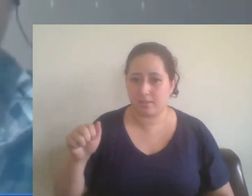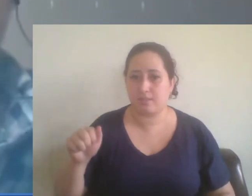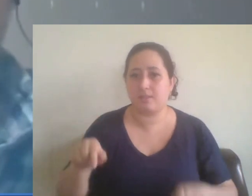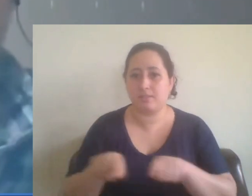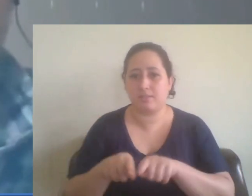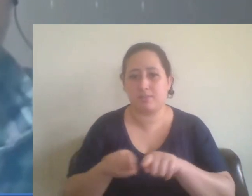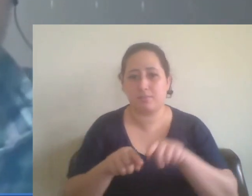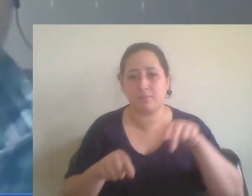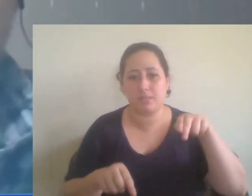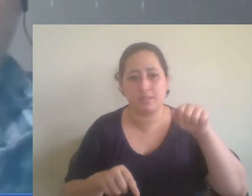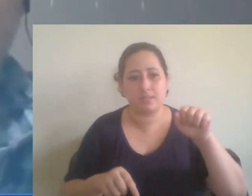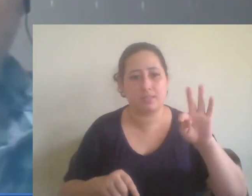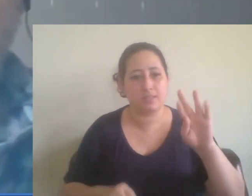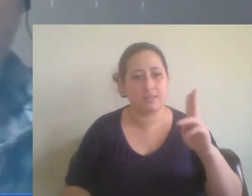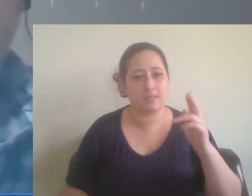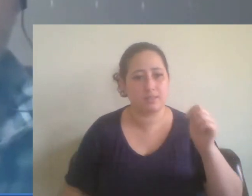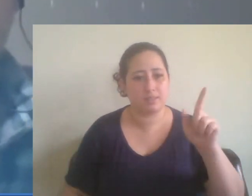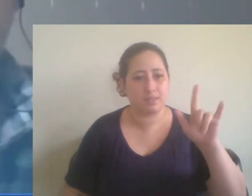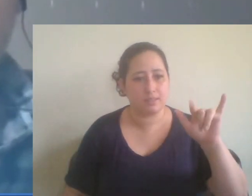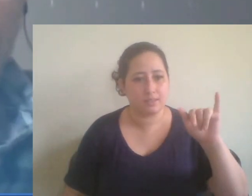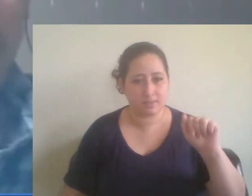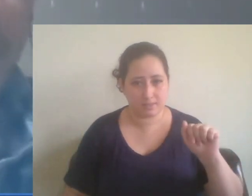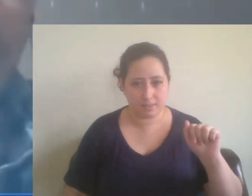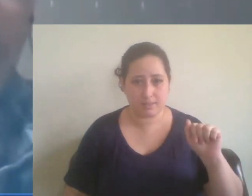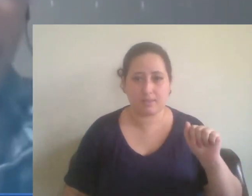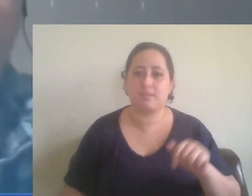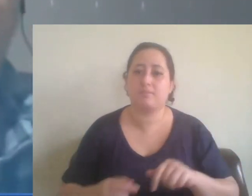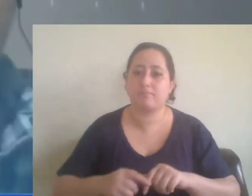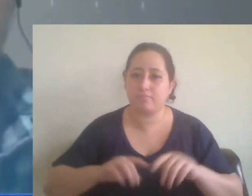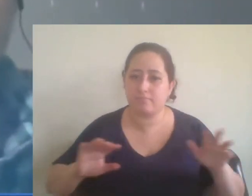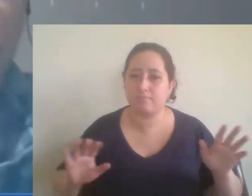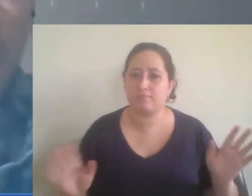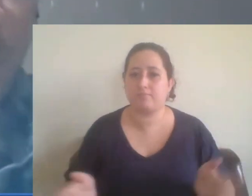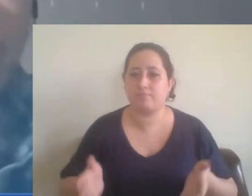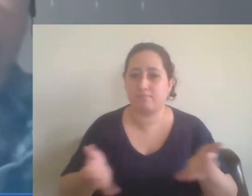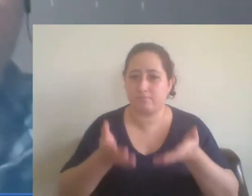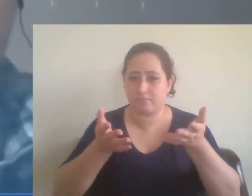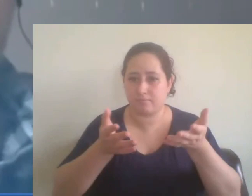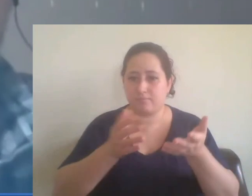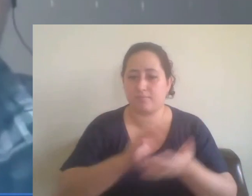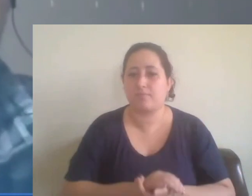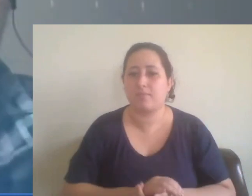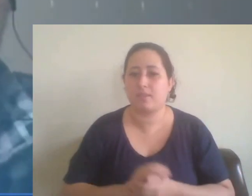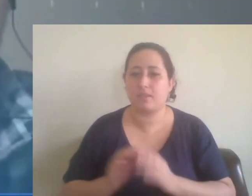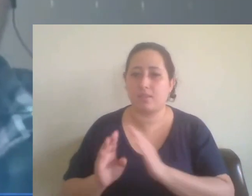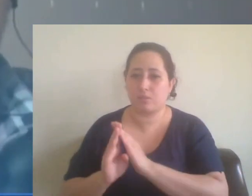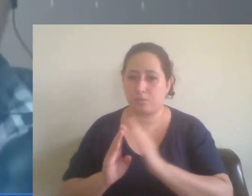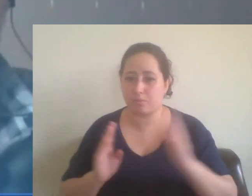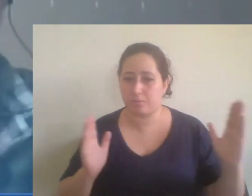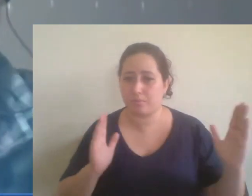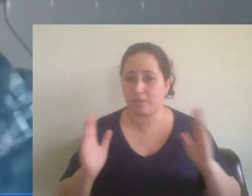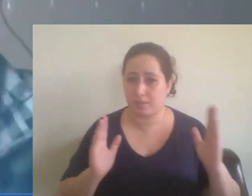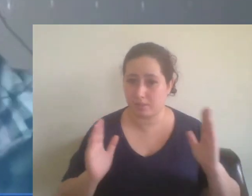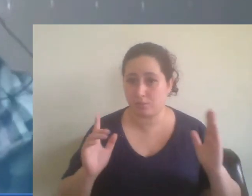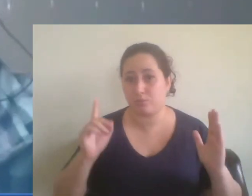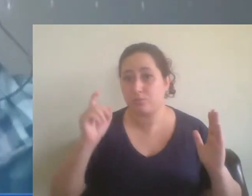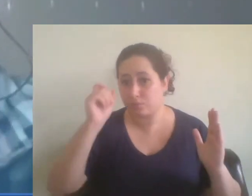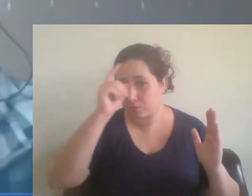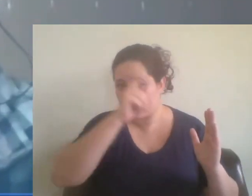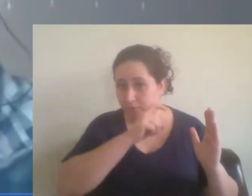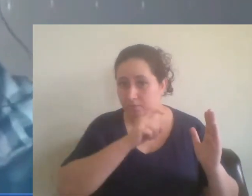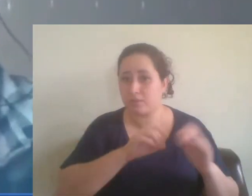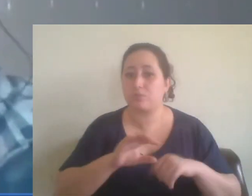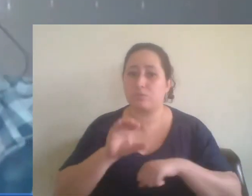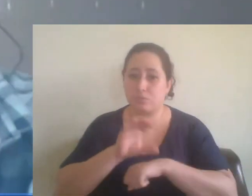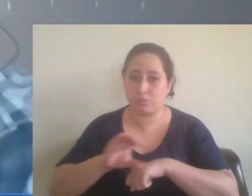Bacar por estarem levando à frente, num período tão conturbado, um curso